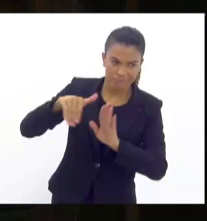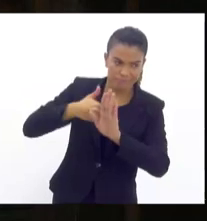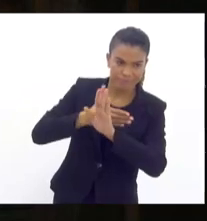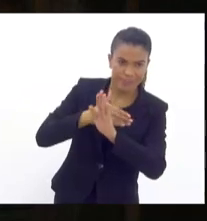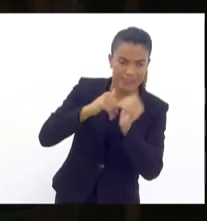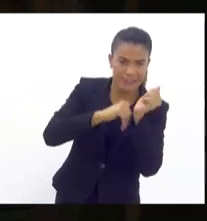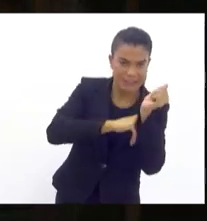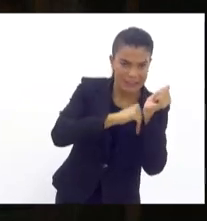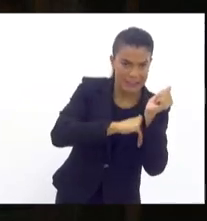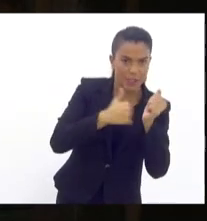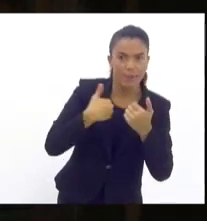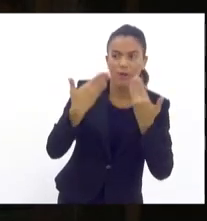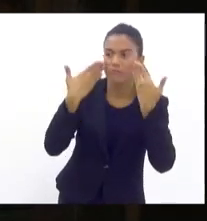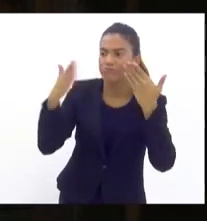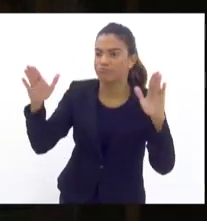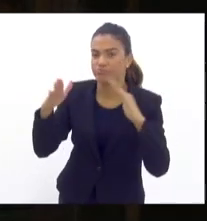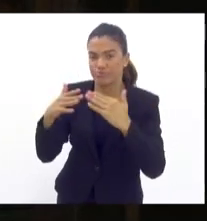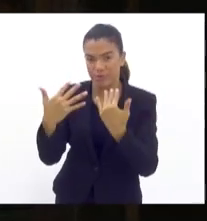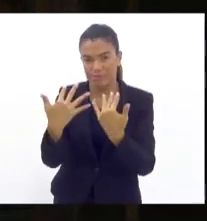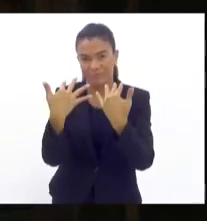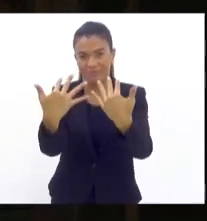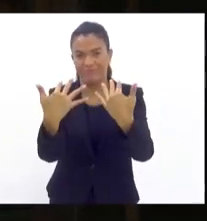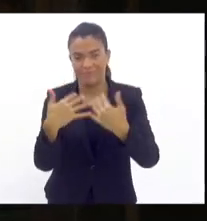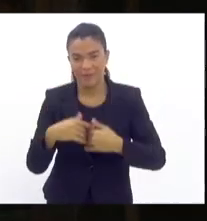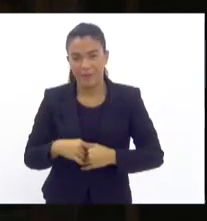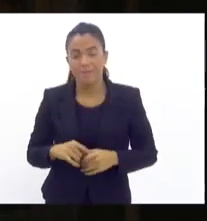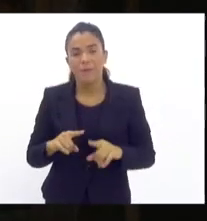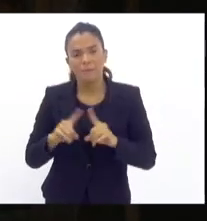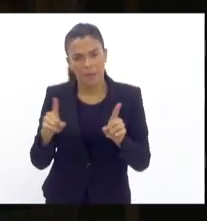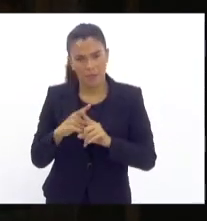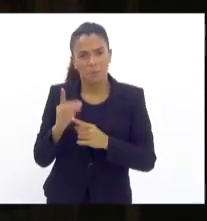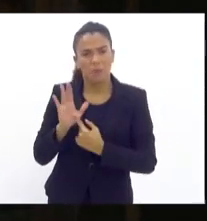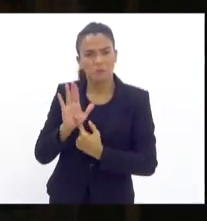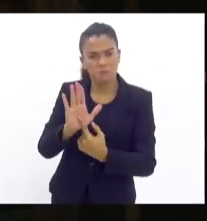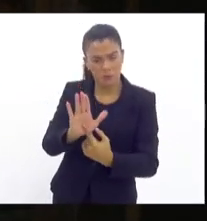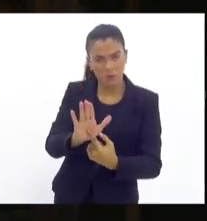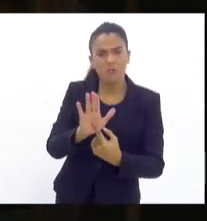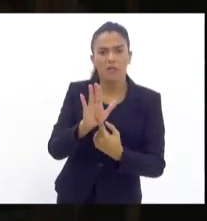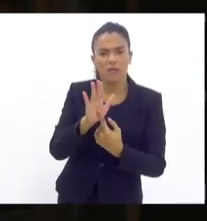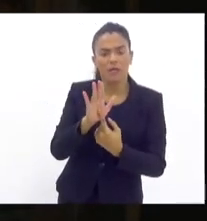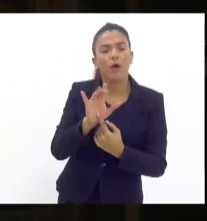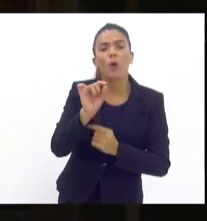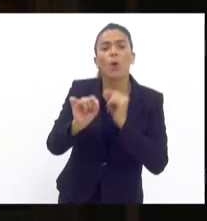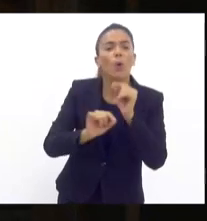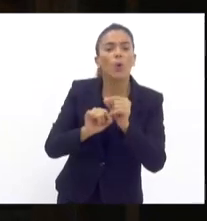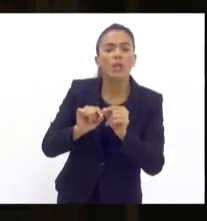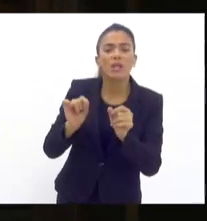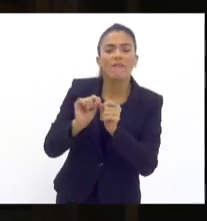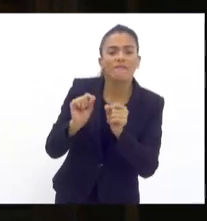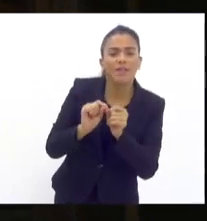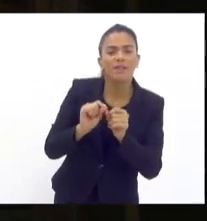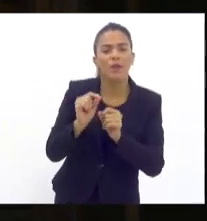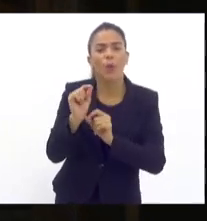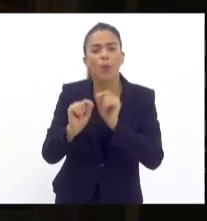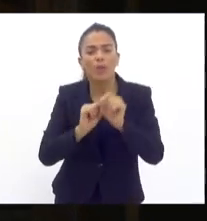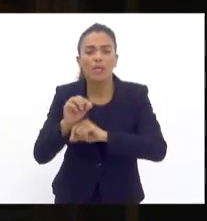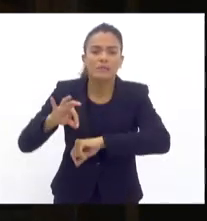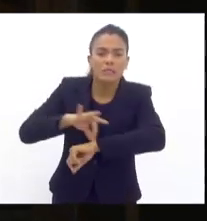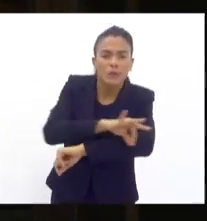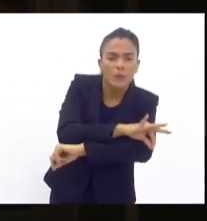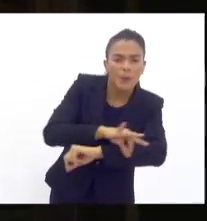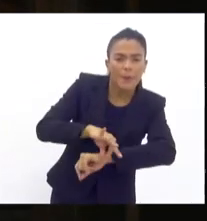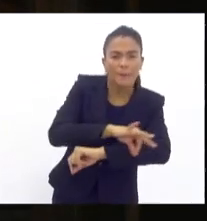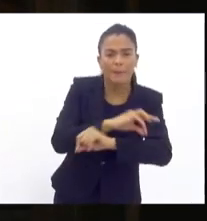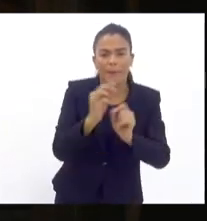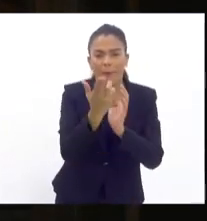sigilosas que eu não posso abrir ao público, mas eu posso mostrar para os senhores a extensão do problema e o que está sendo feito, o que está sendo mapeado. E eu acho muito importante,